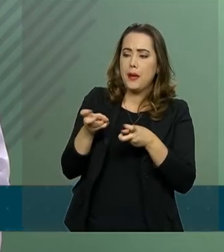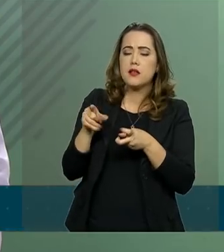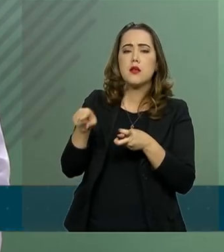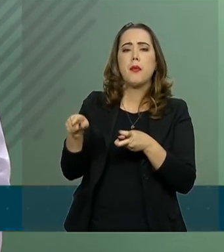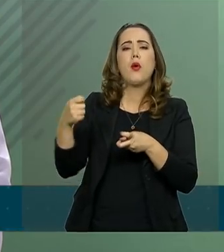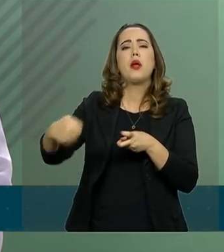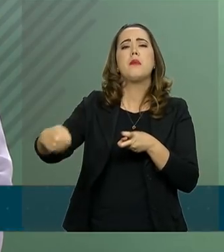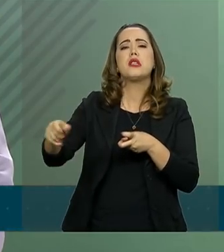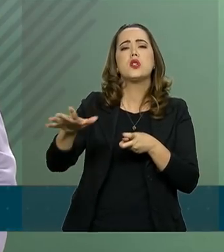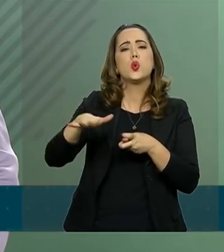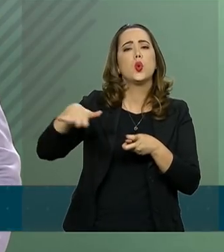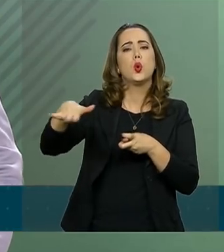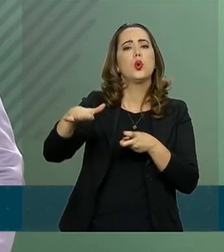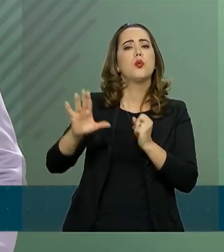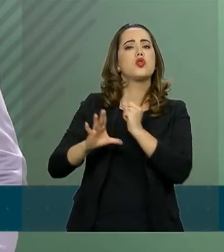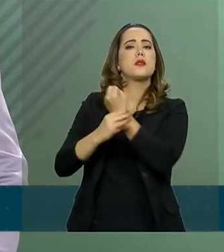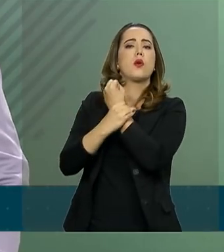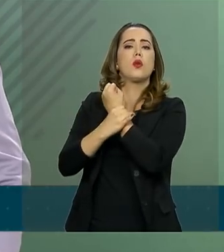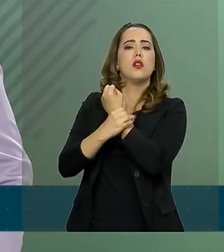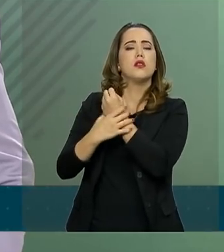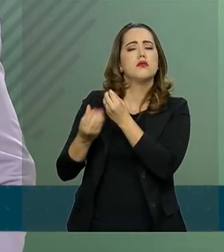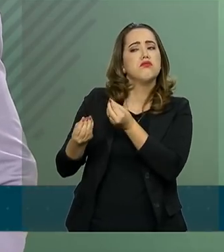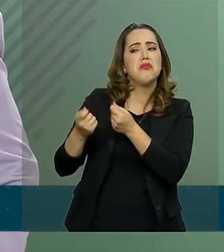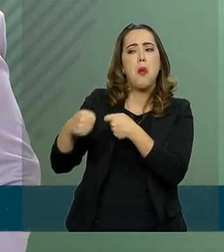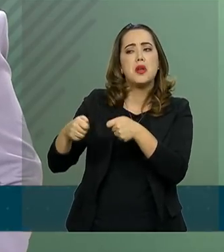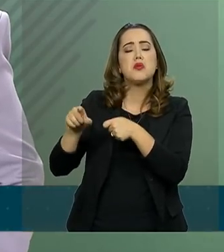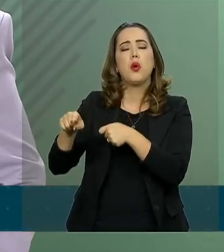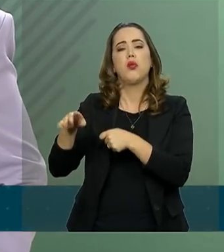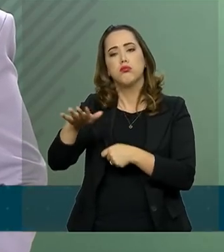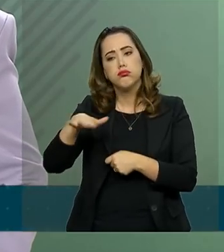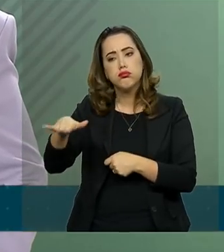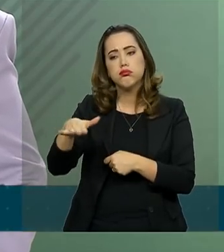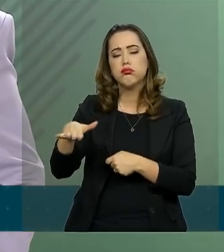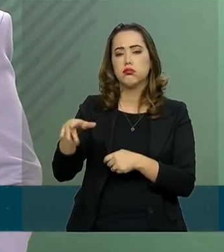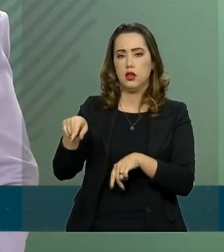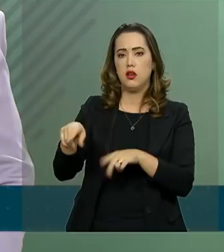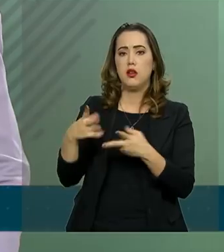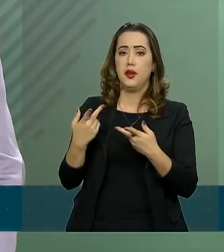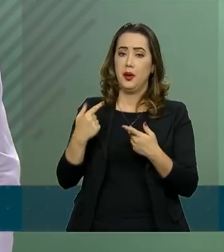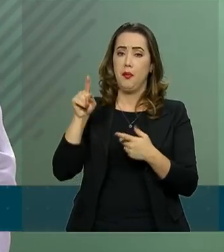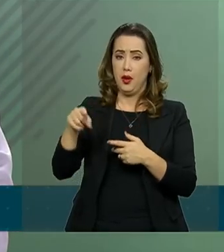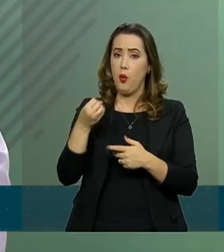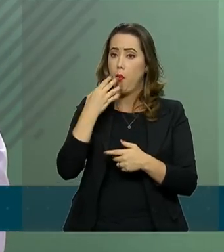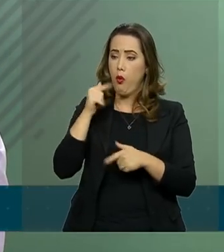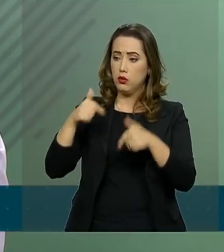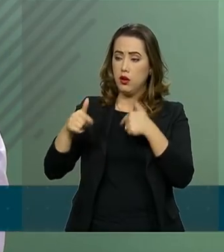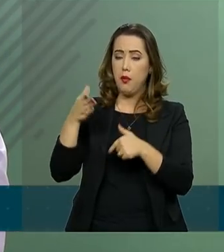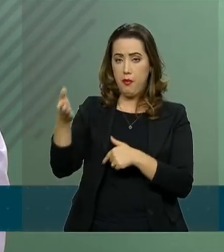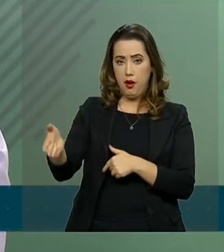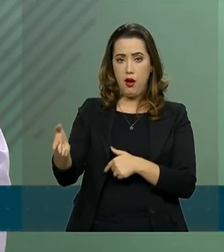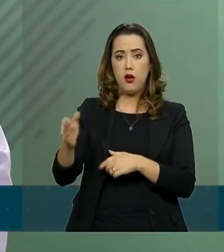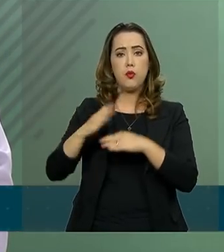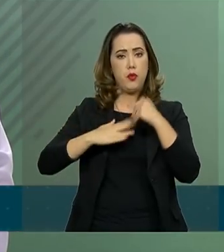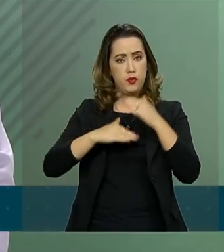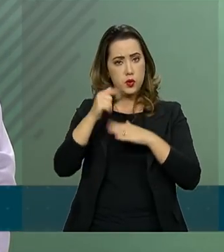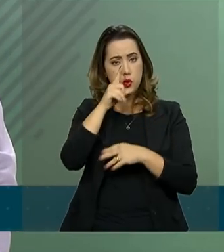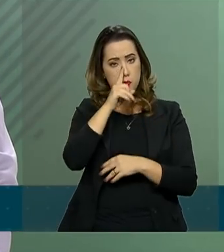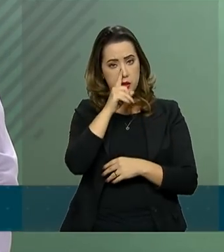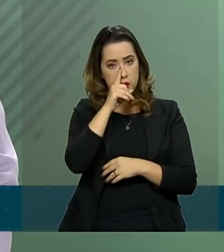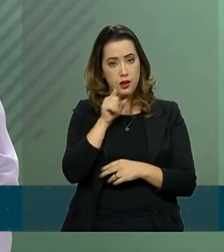categoria para o bom exercício da profissão de risco. As condições